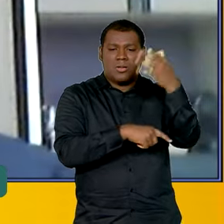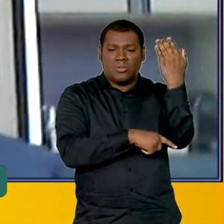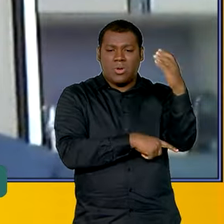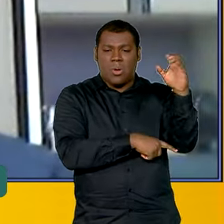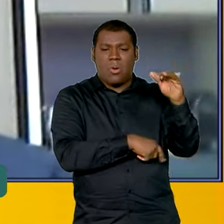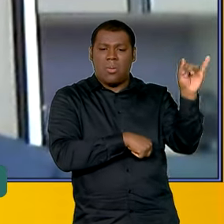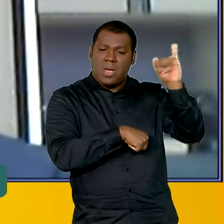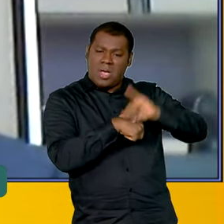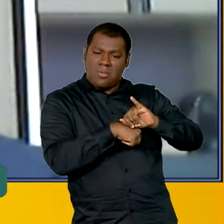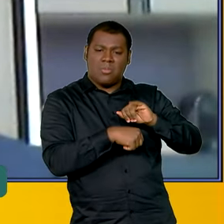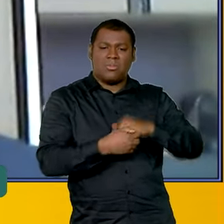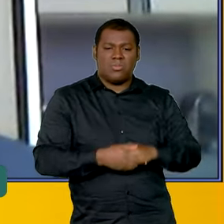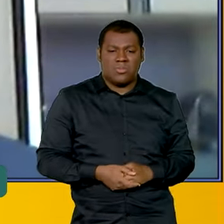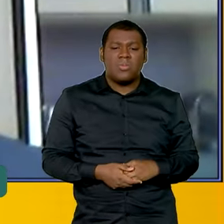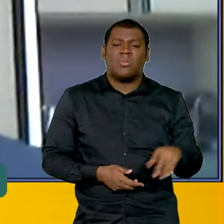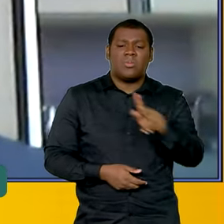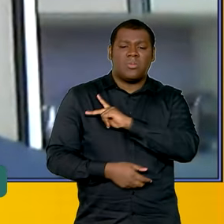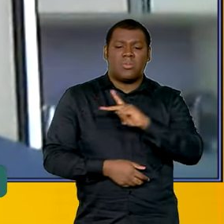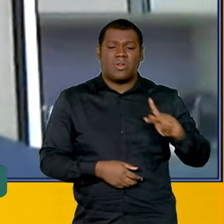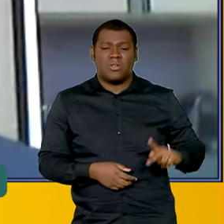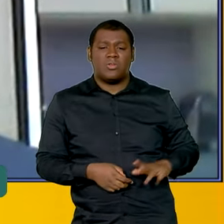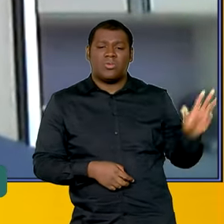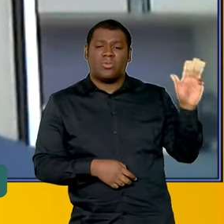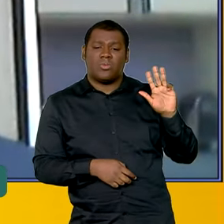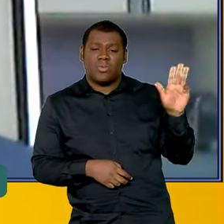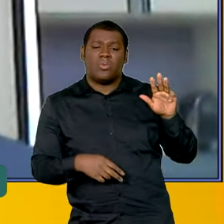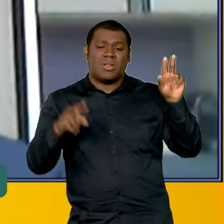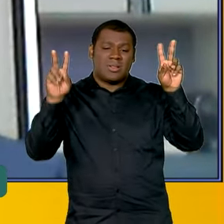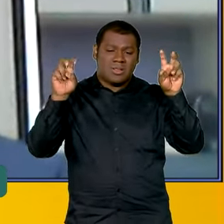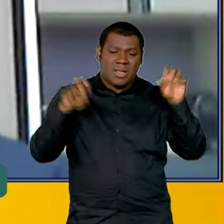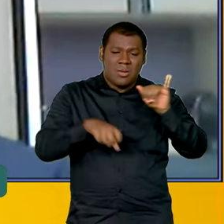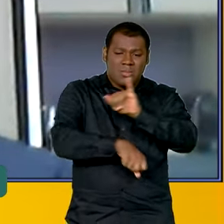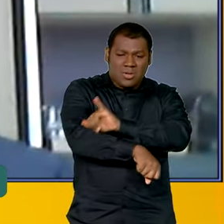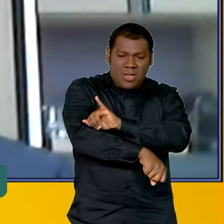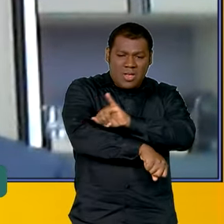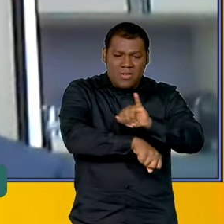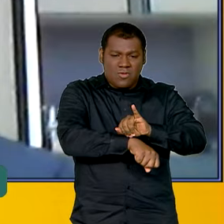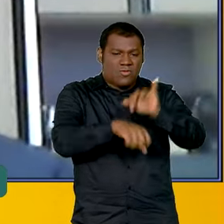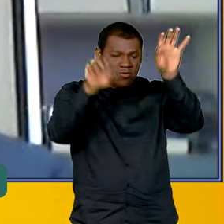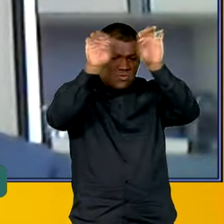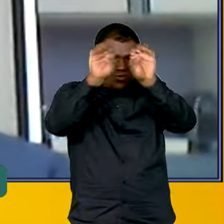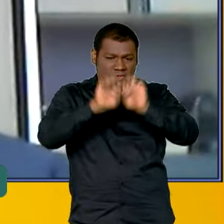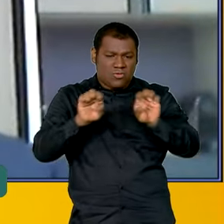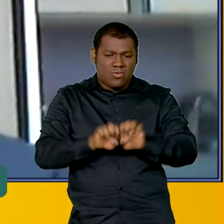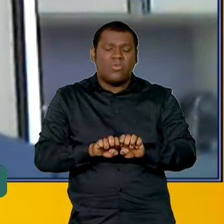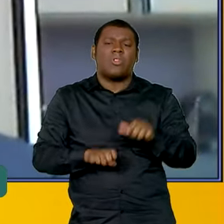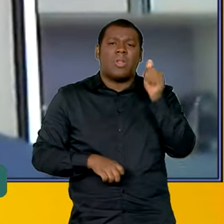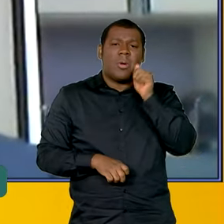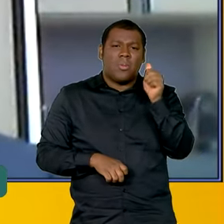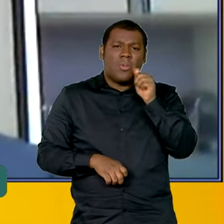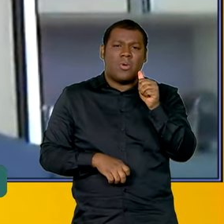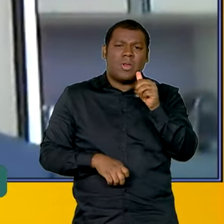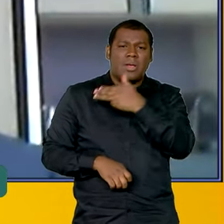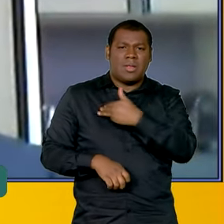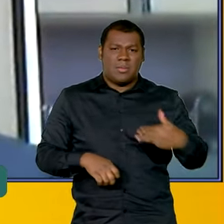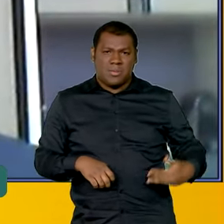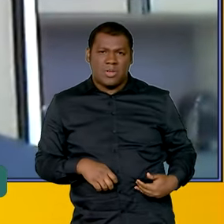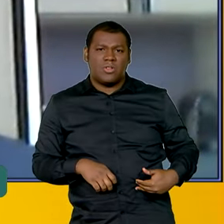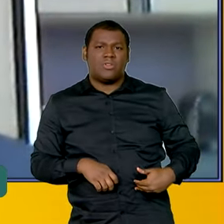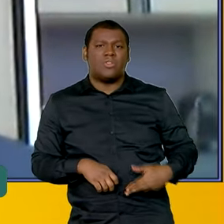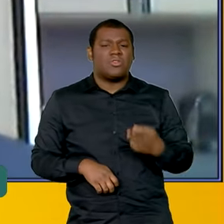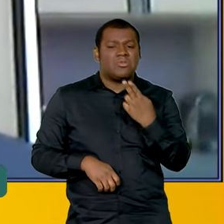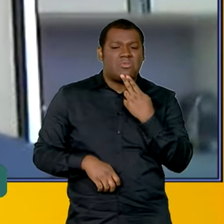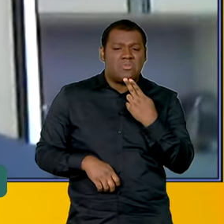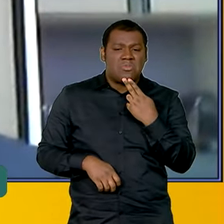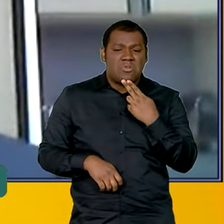Então, o presidente vem com o tema da infraestrutura física, a ministra Simone Tebet deve se reunir com seus contrapartes